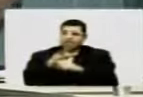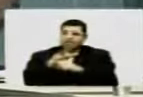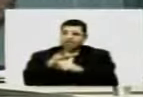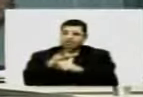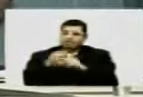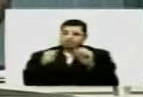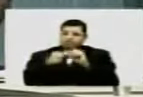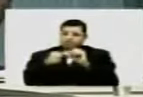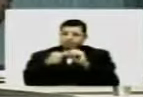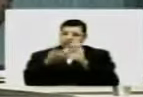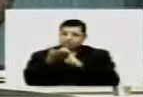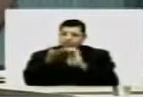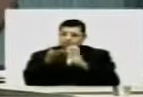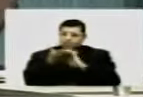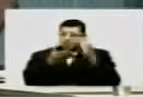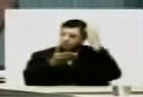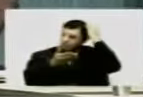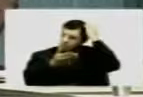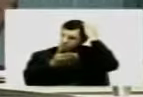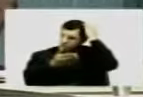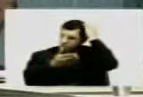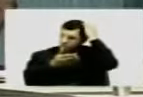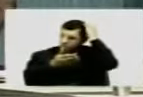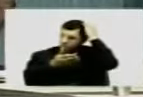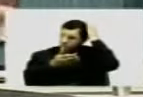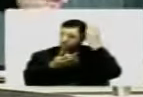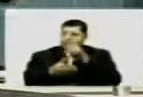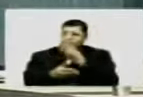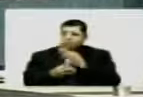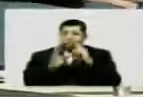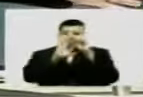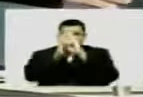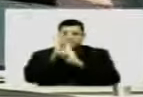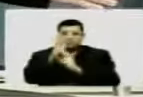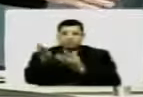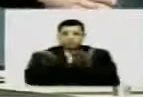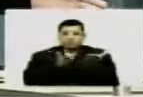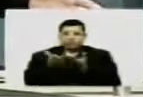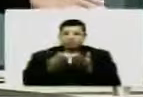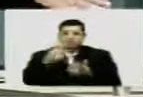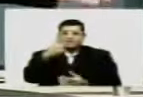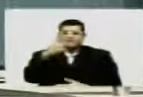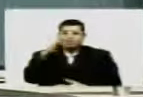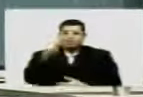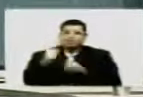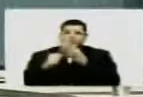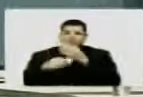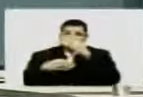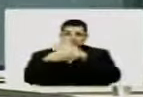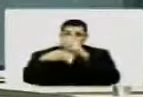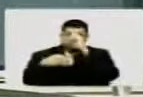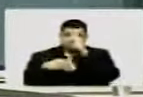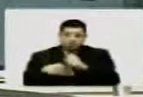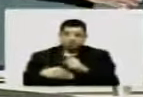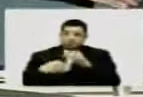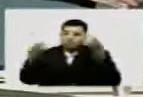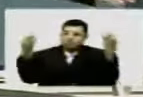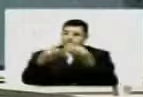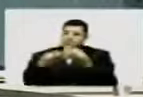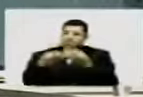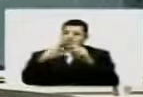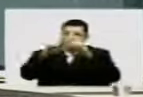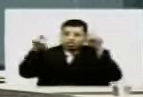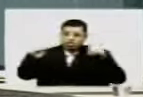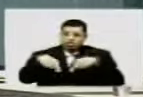medição feita pela secretaria? A regra no serviço público é, obra pronta, secretaria